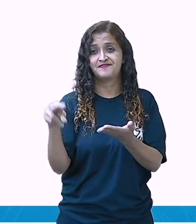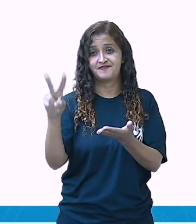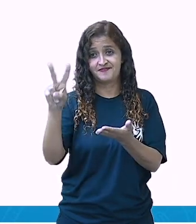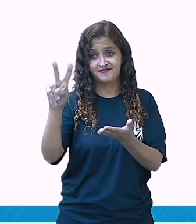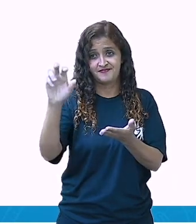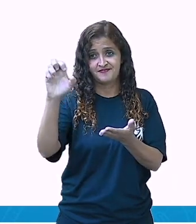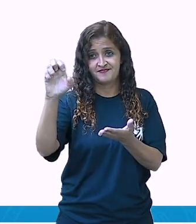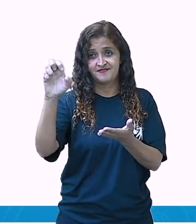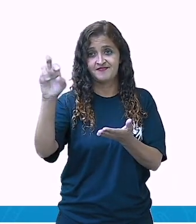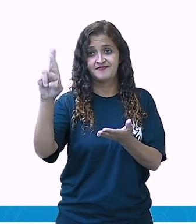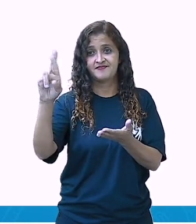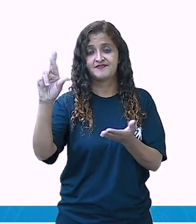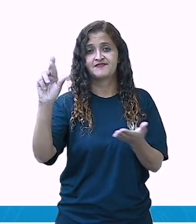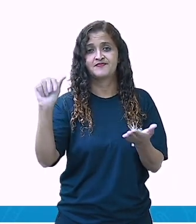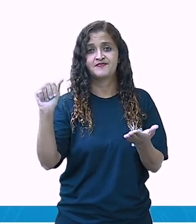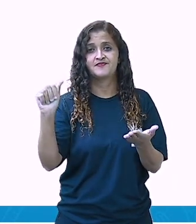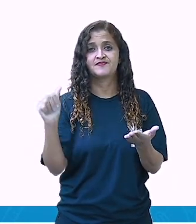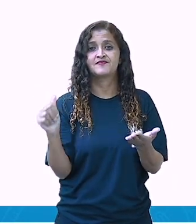finalização. Era.